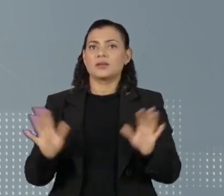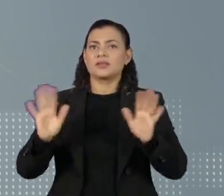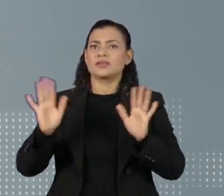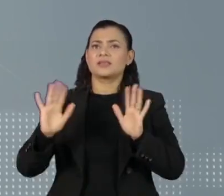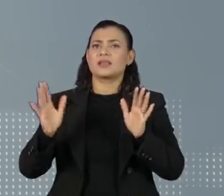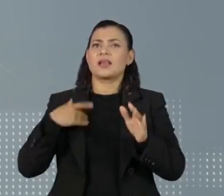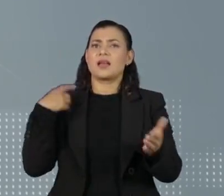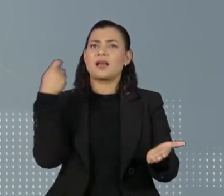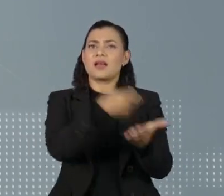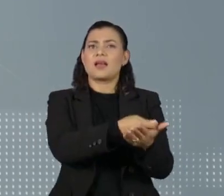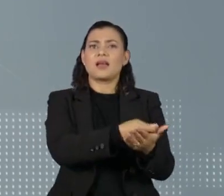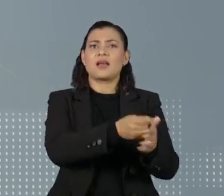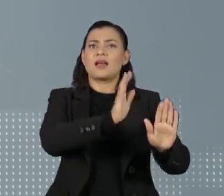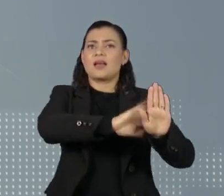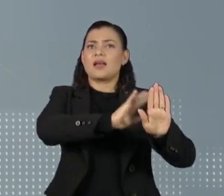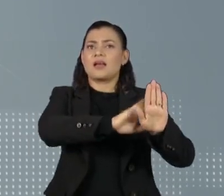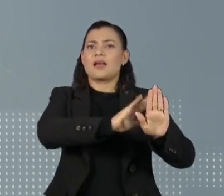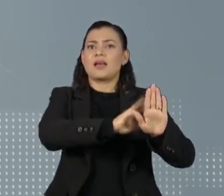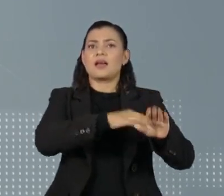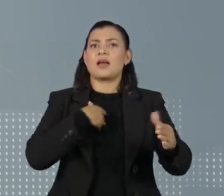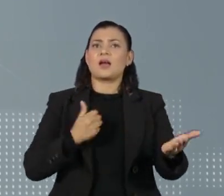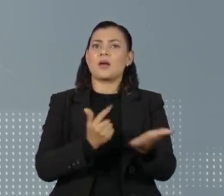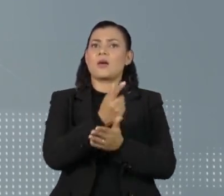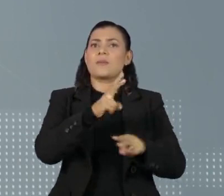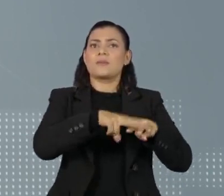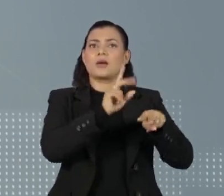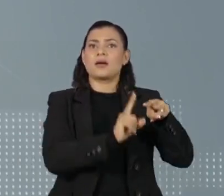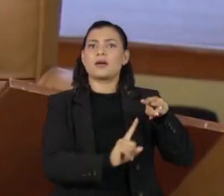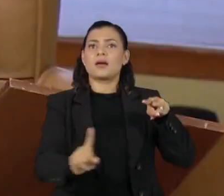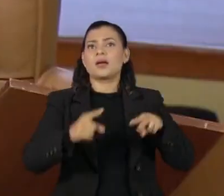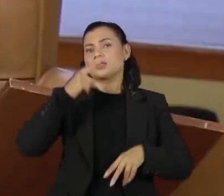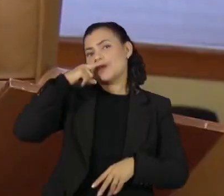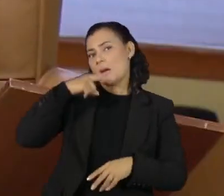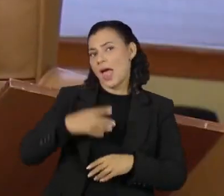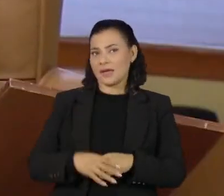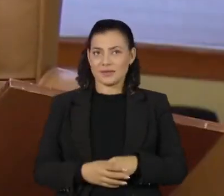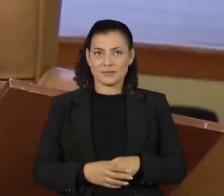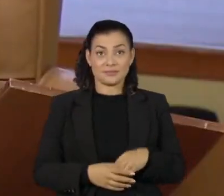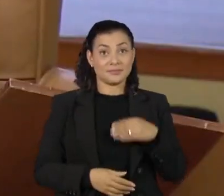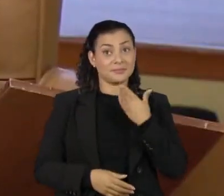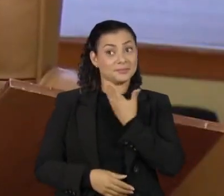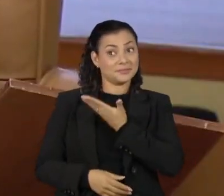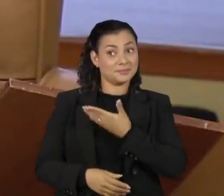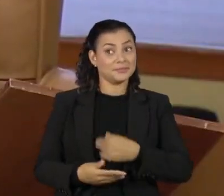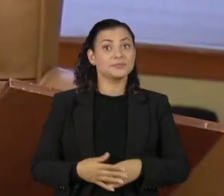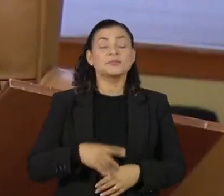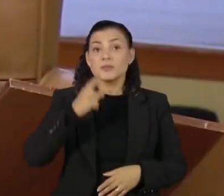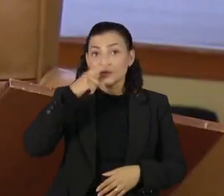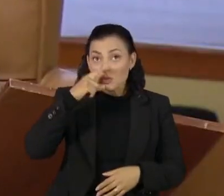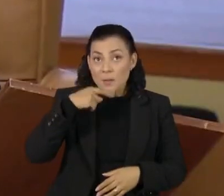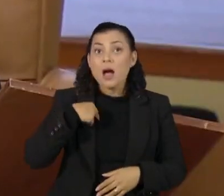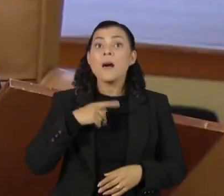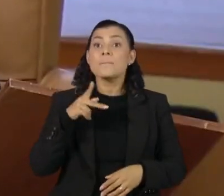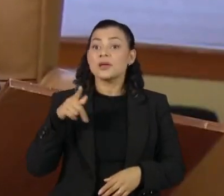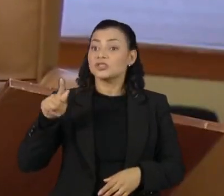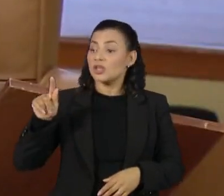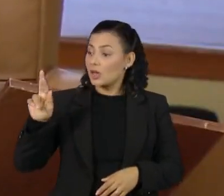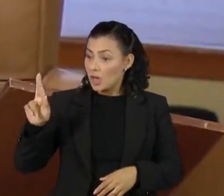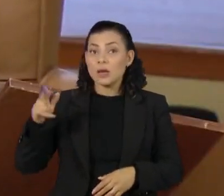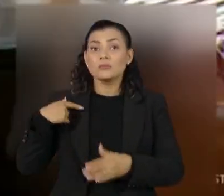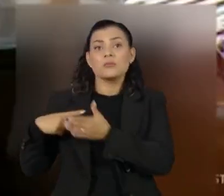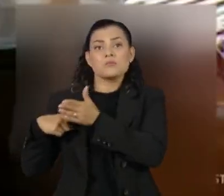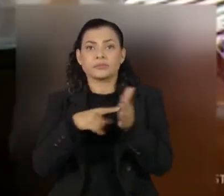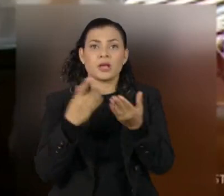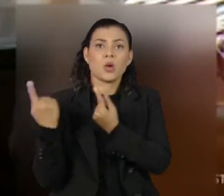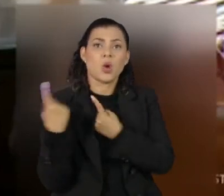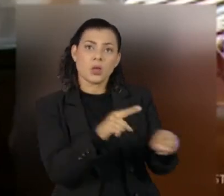é instituto para comprar um habeas corpus do Gilmar Mendes. Gilmar Mendes então acionou a Procuradoria-Geral da República contra